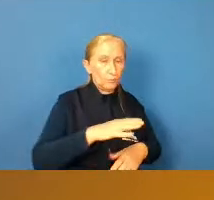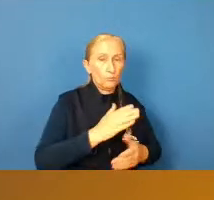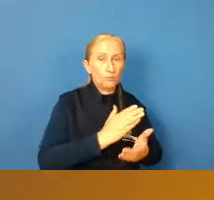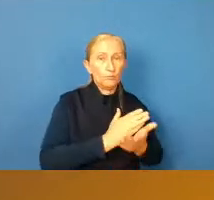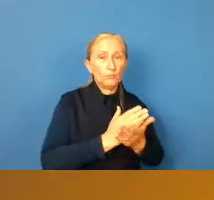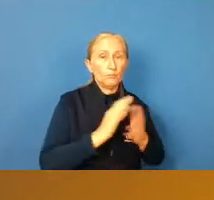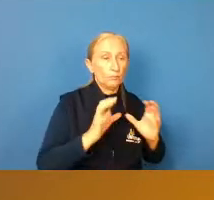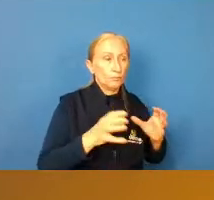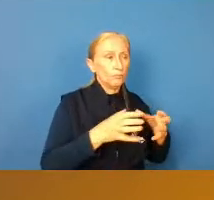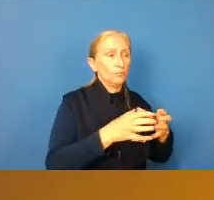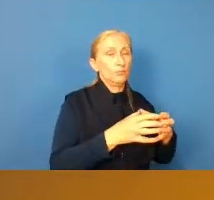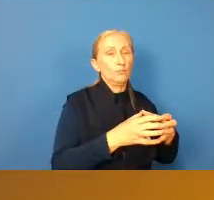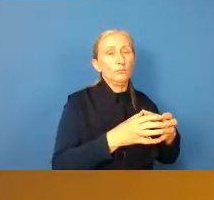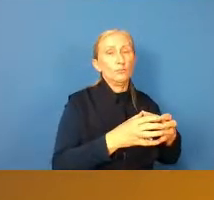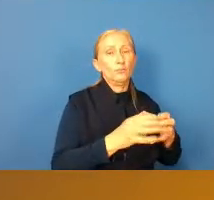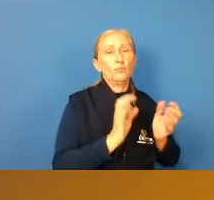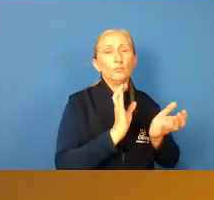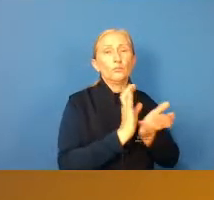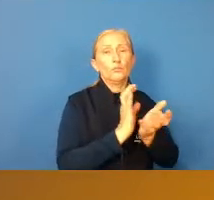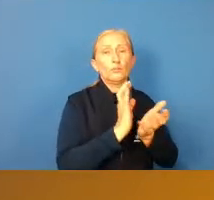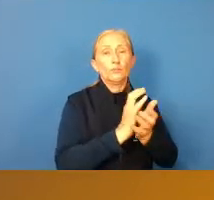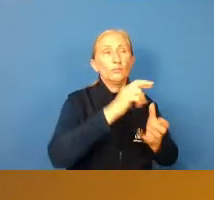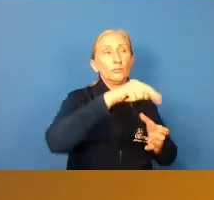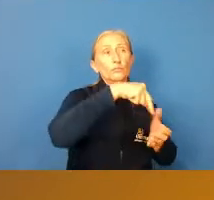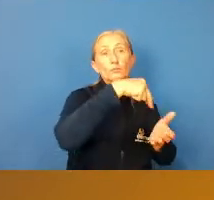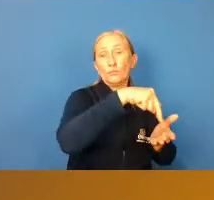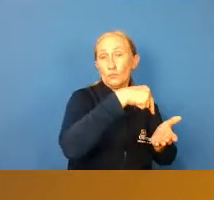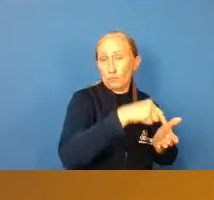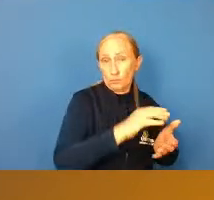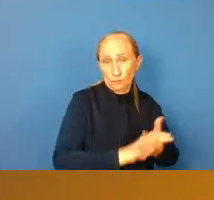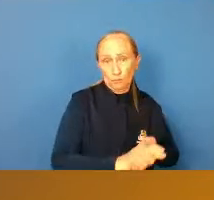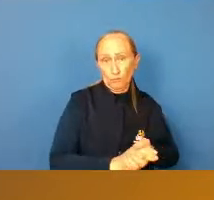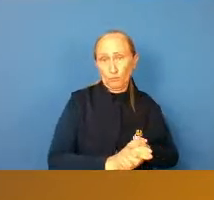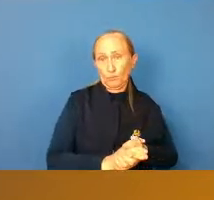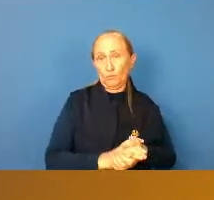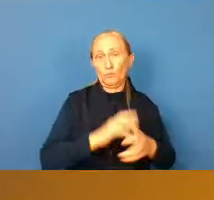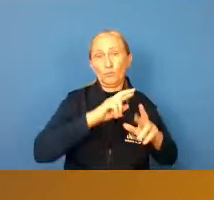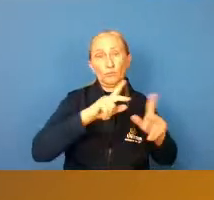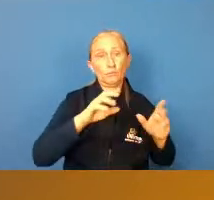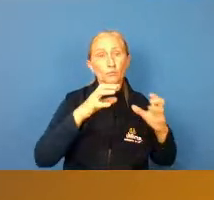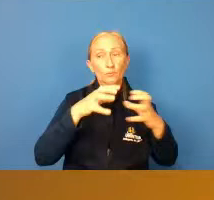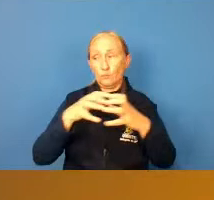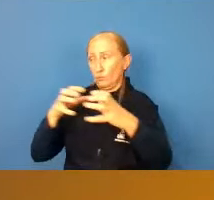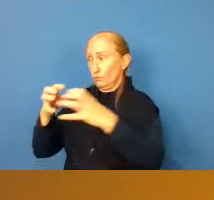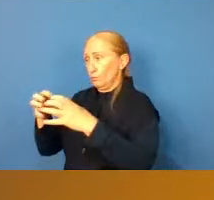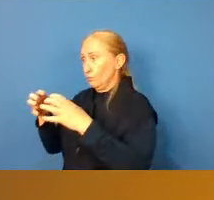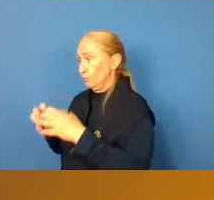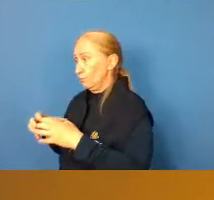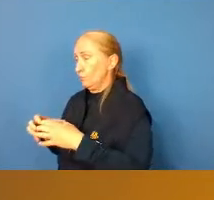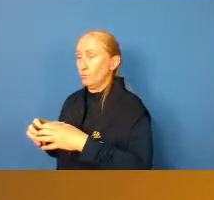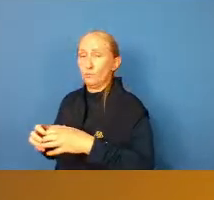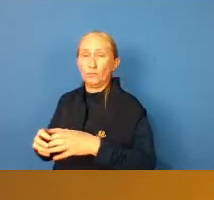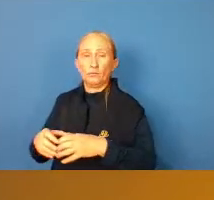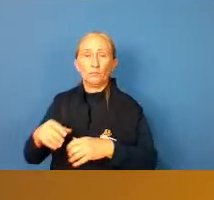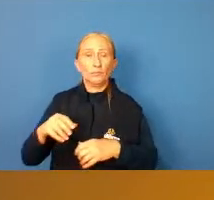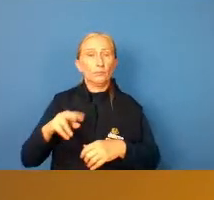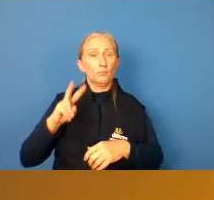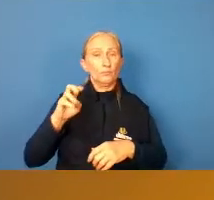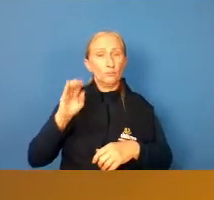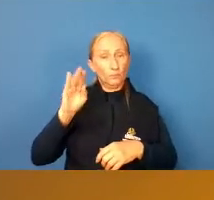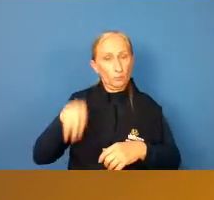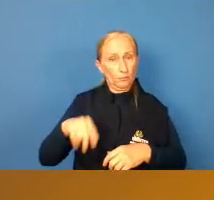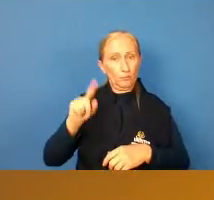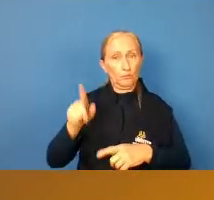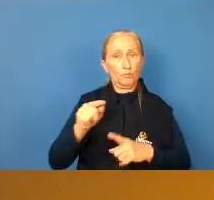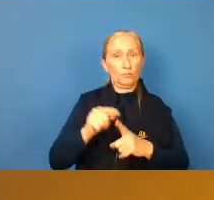comunitária, por exemplo, coletivos de dança. Tem vários coletivos de dança e grupos de voguing, que é um estilo